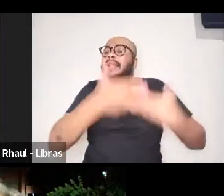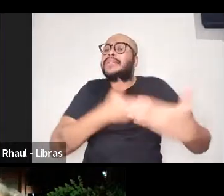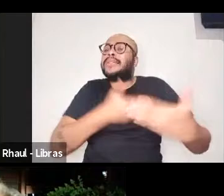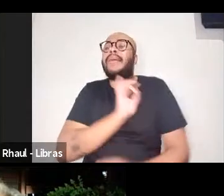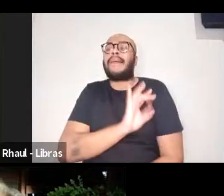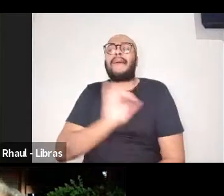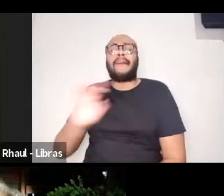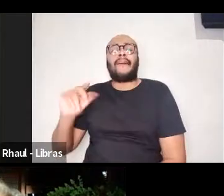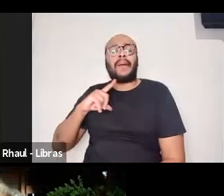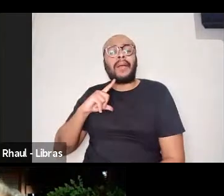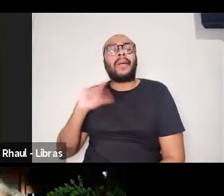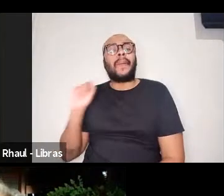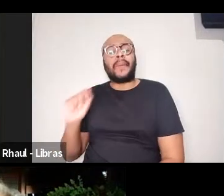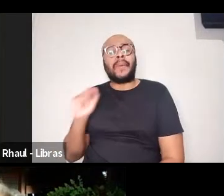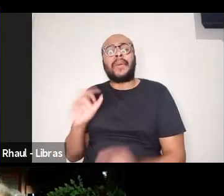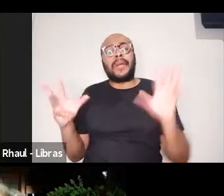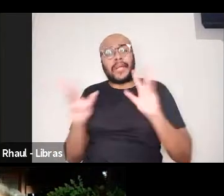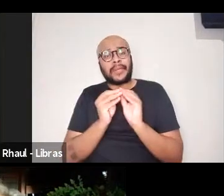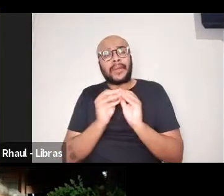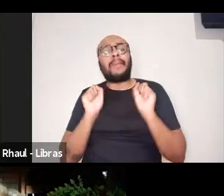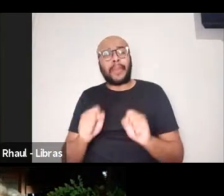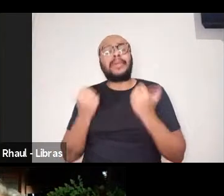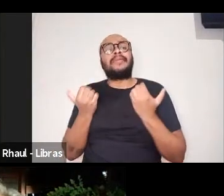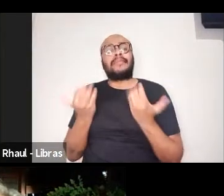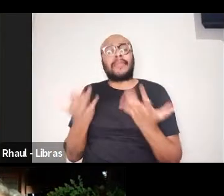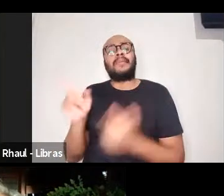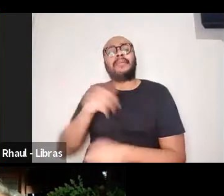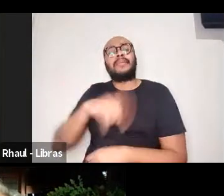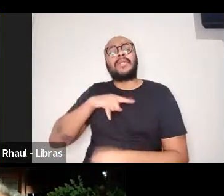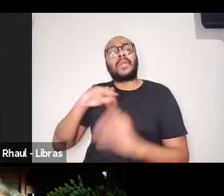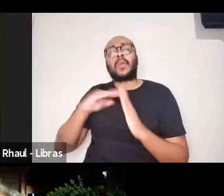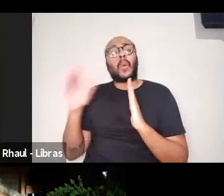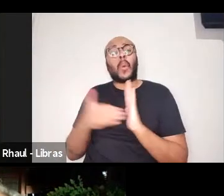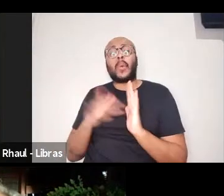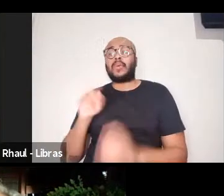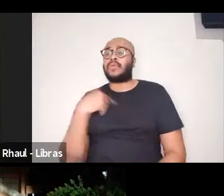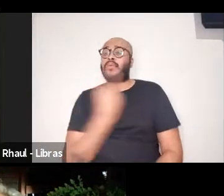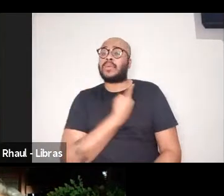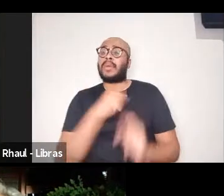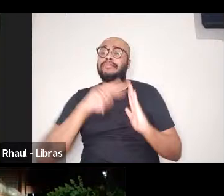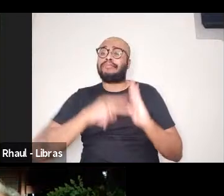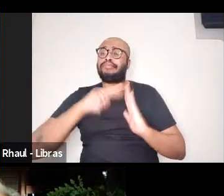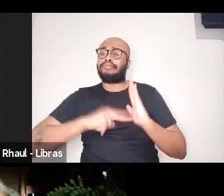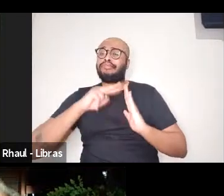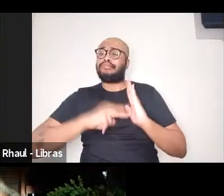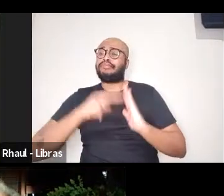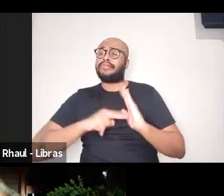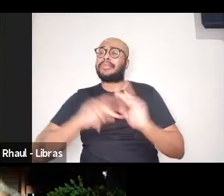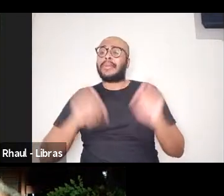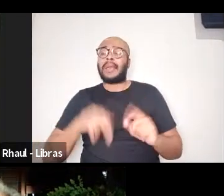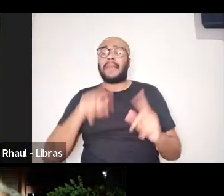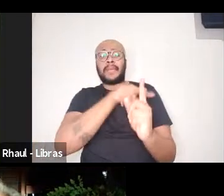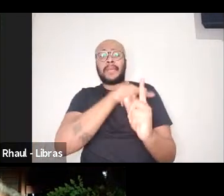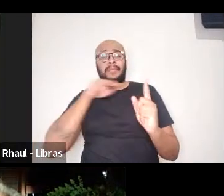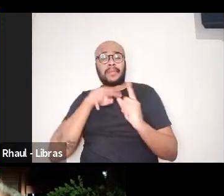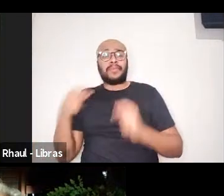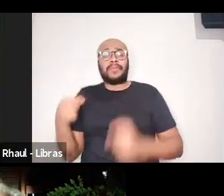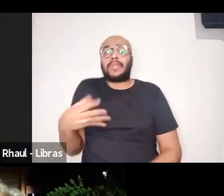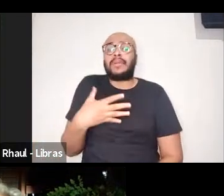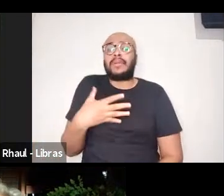uma resenha pode oferecer a todos nós leitores perspectivas novas,